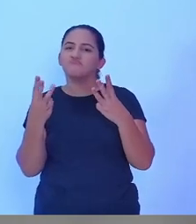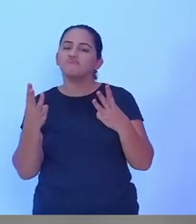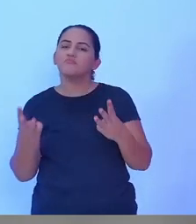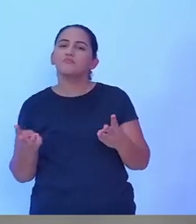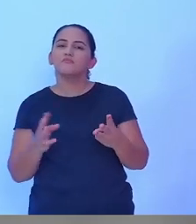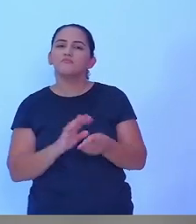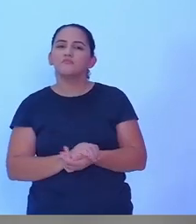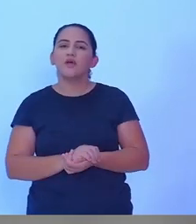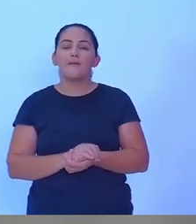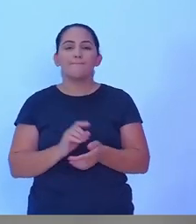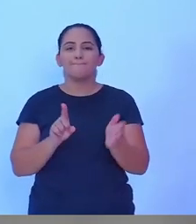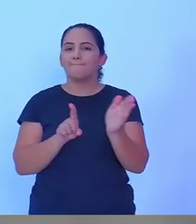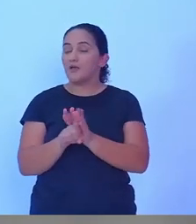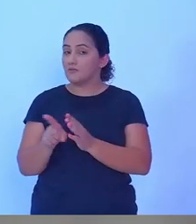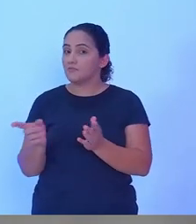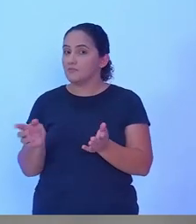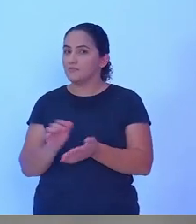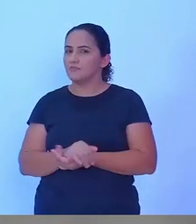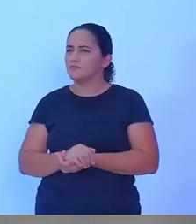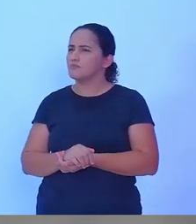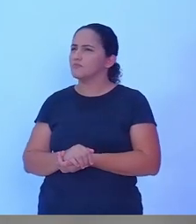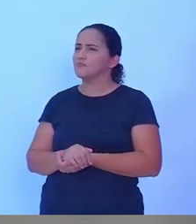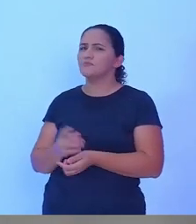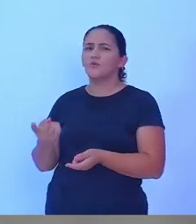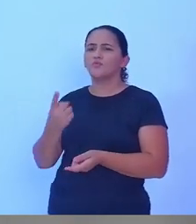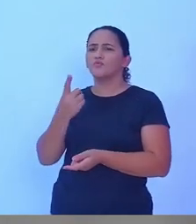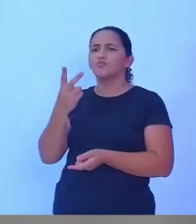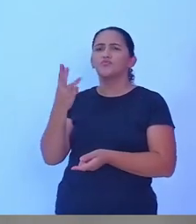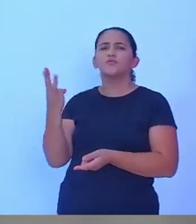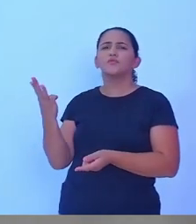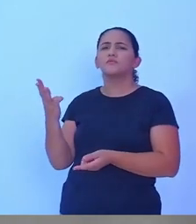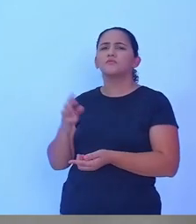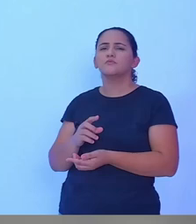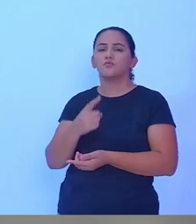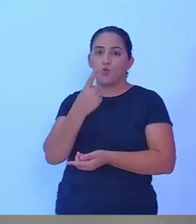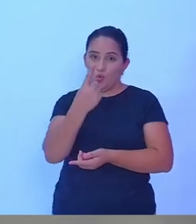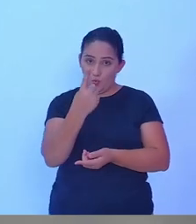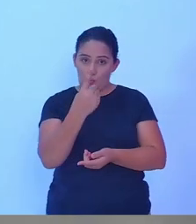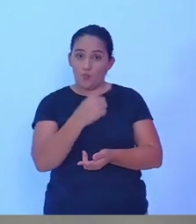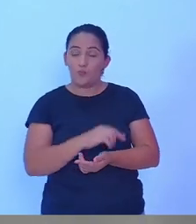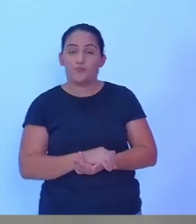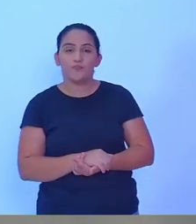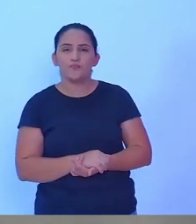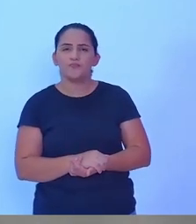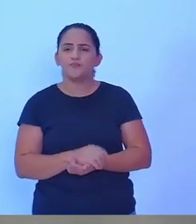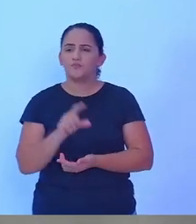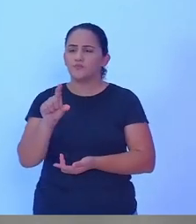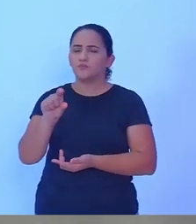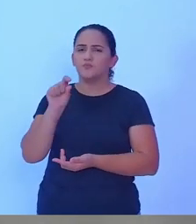senhor vai responder. Um, dois ou três. Eu vou abrir